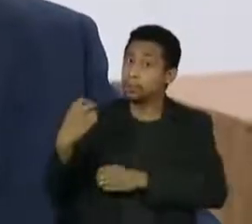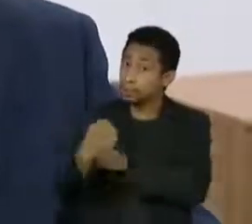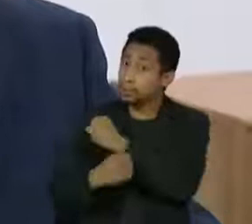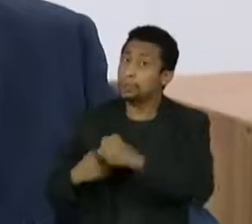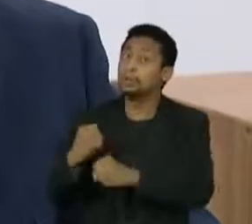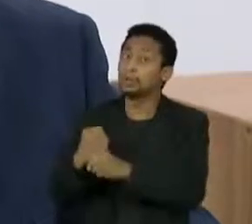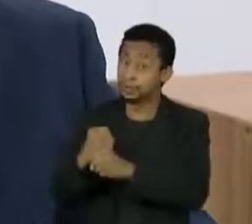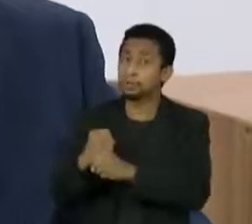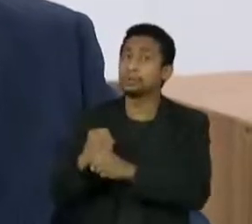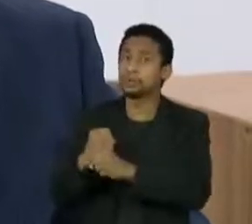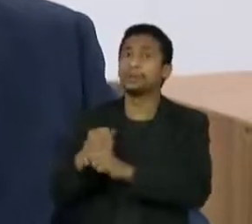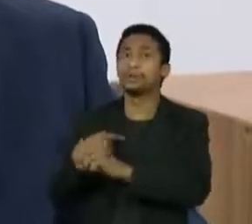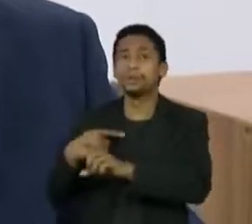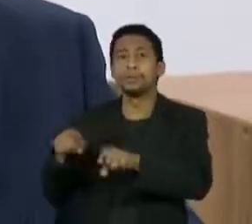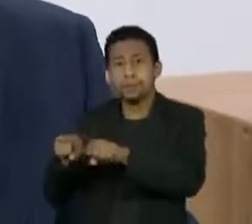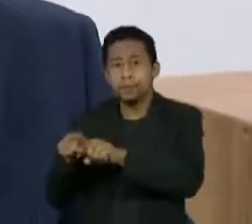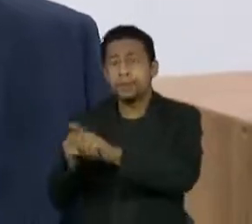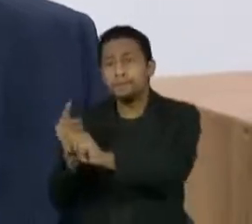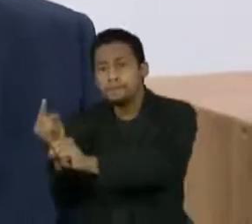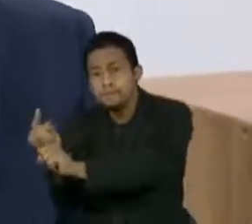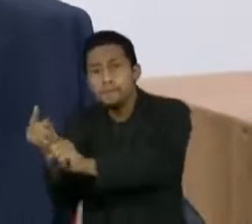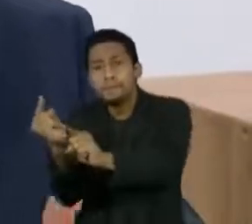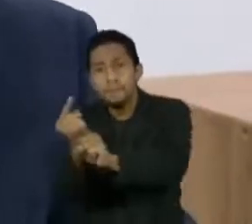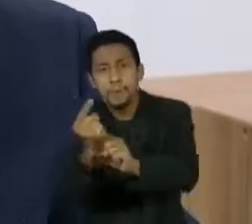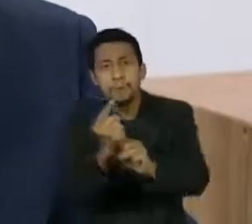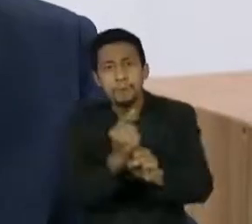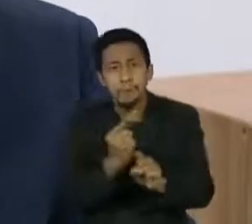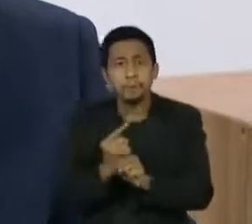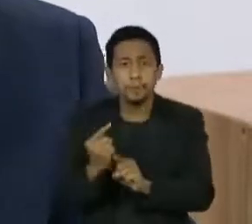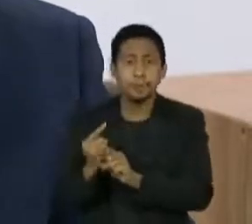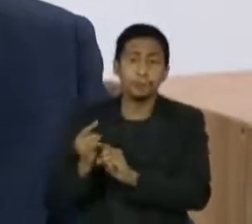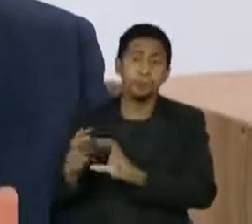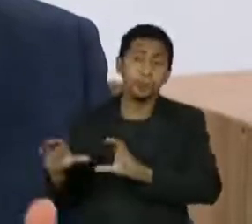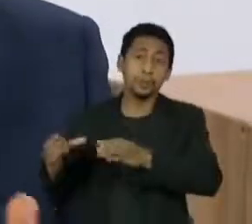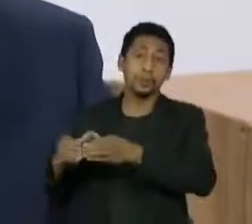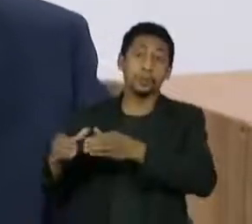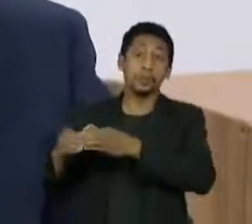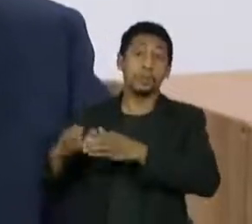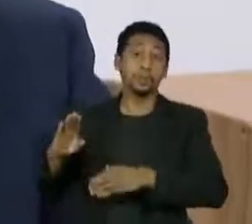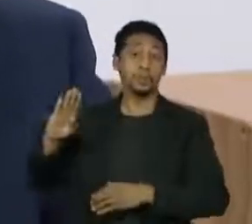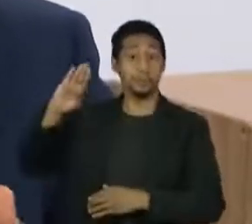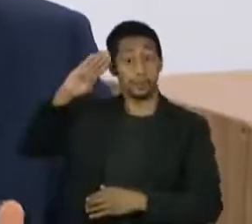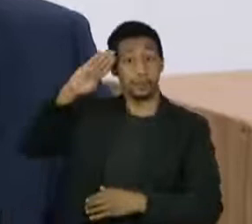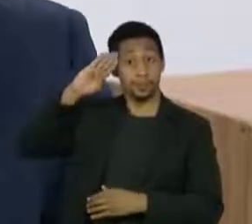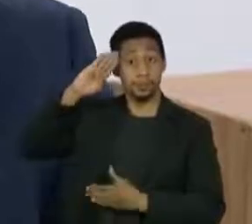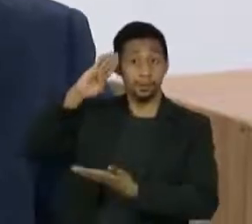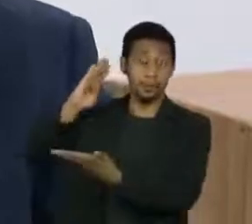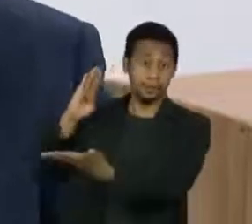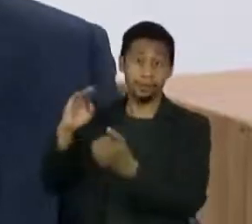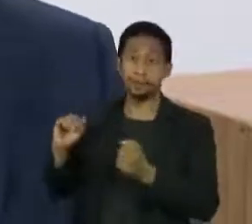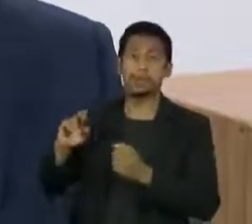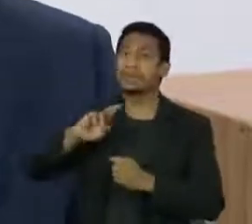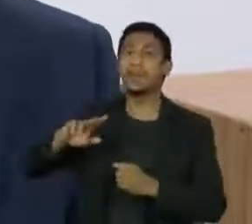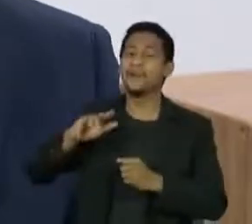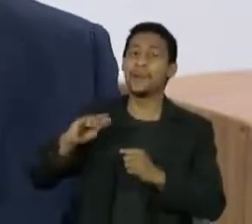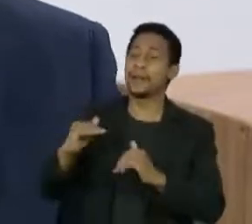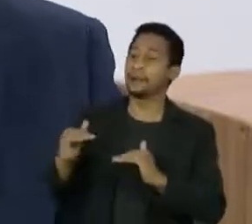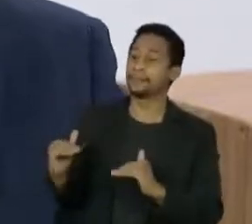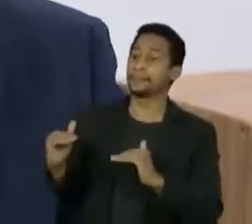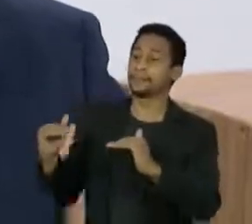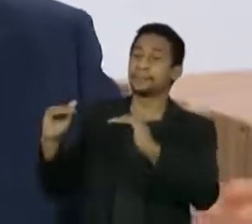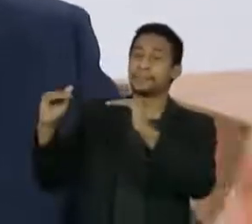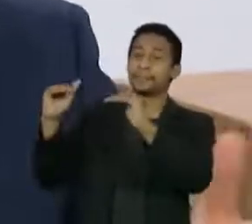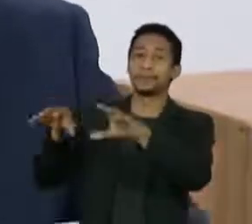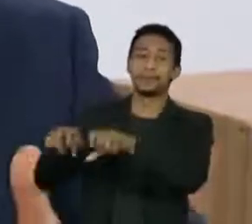servidores, com órgãos de direção, militares. E isso, e não pela meritocracia. Eu não estou entrando nem no